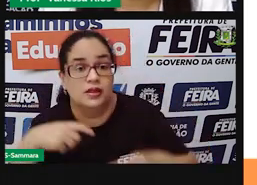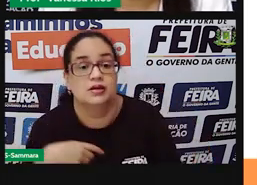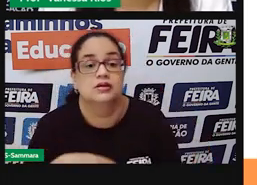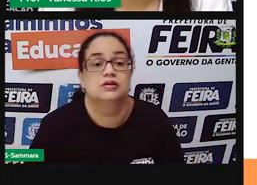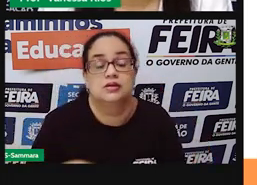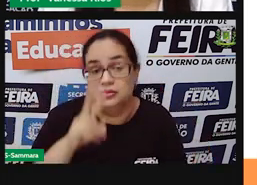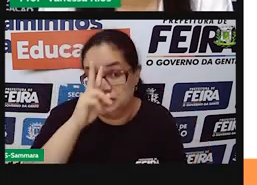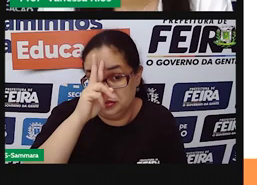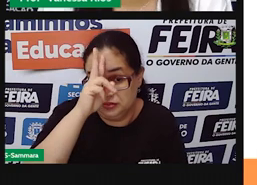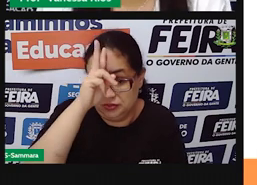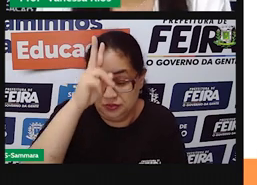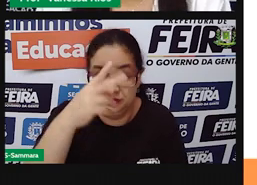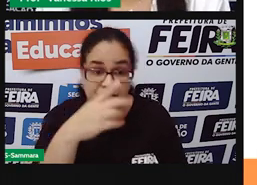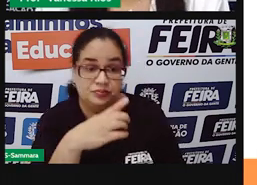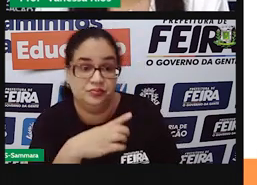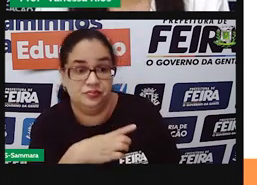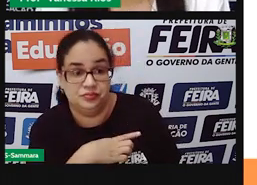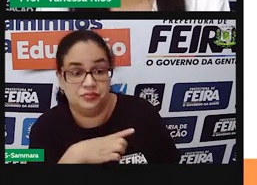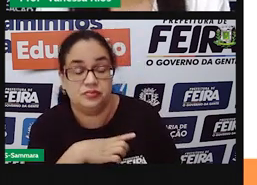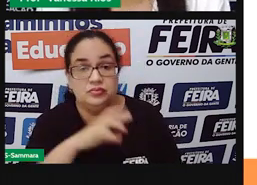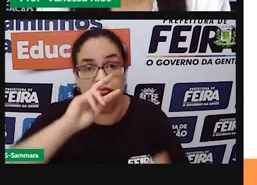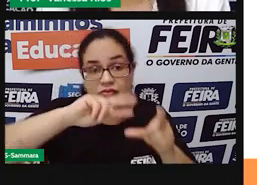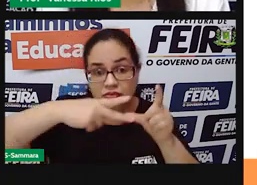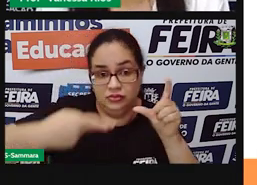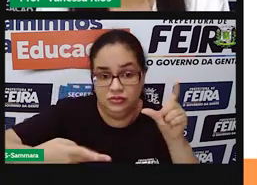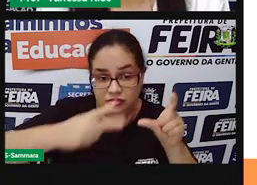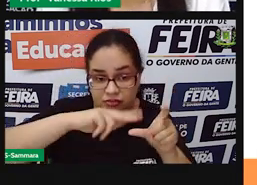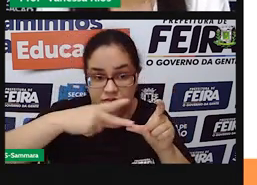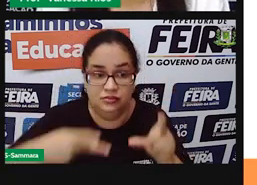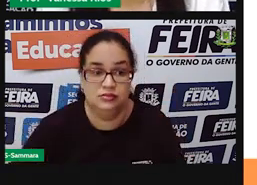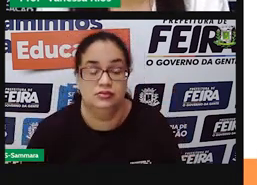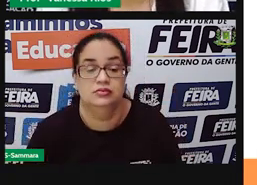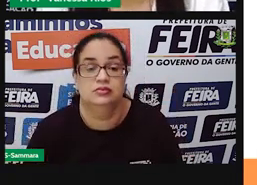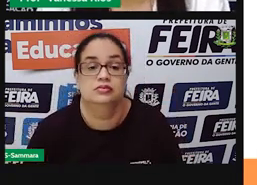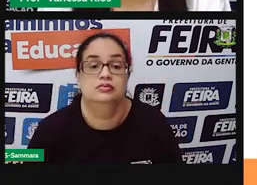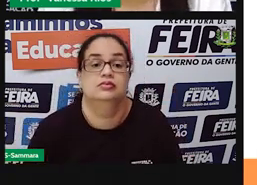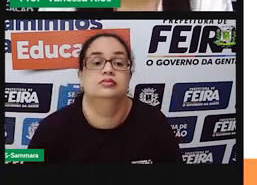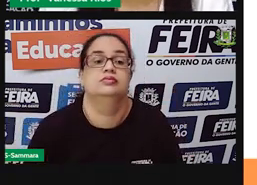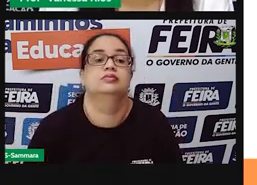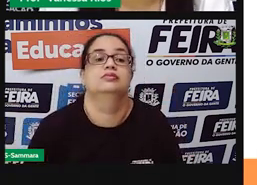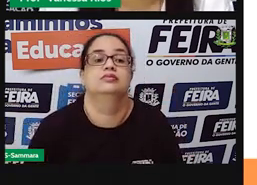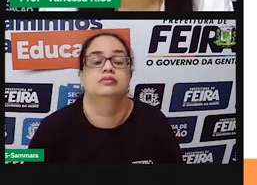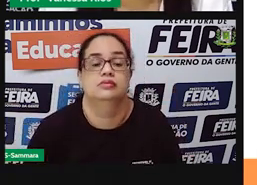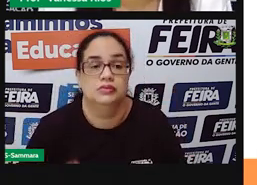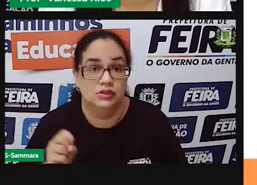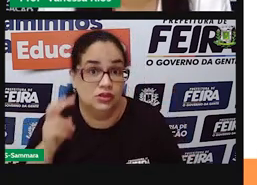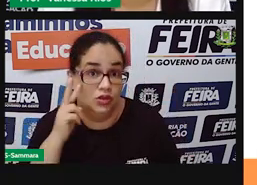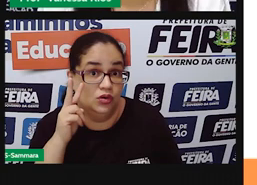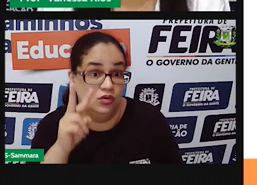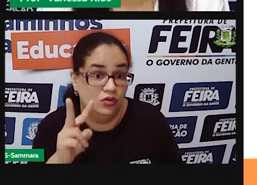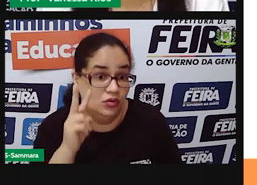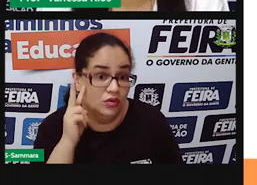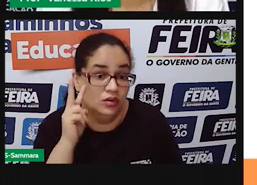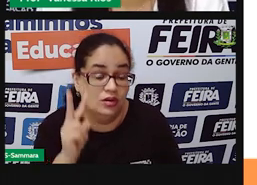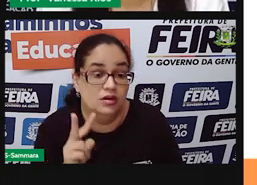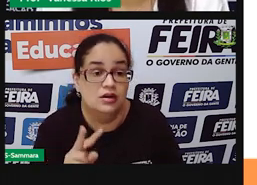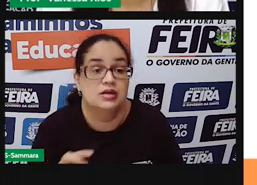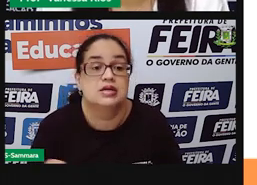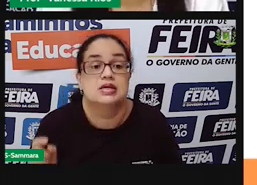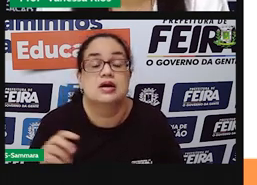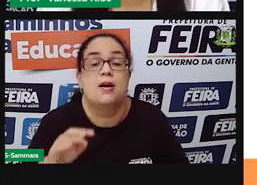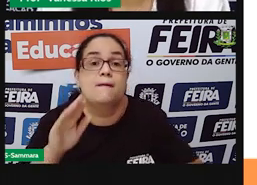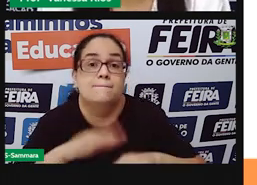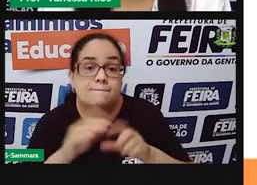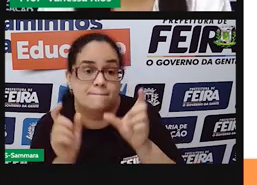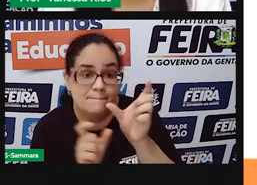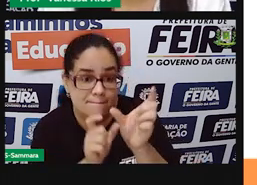sílaba tônica traz classificações diferentes. Então, quando a gente identifica a sílaba tônica de uma